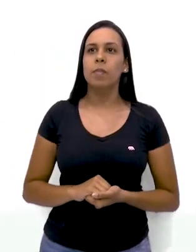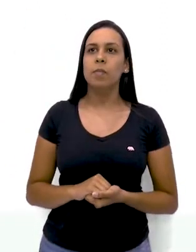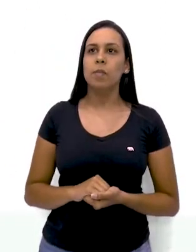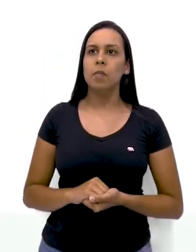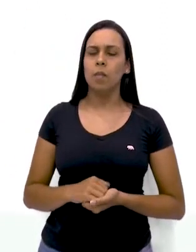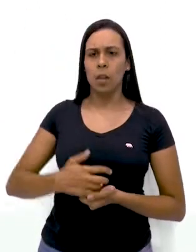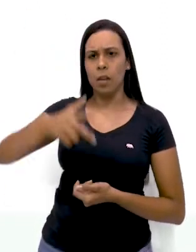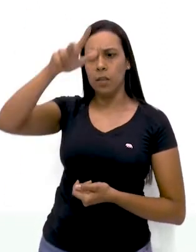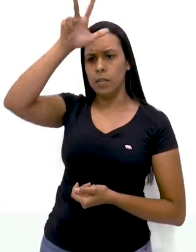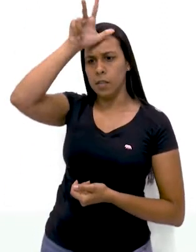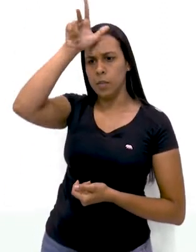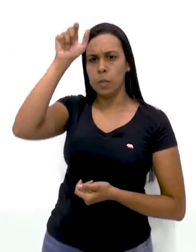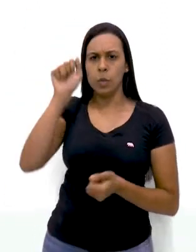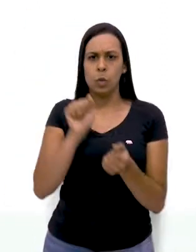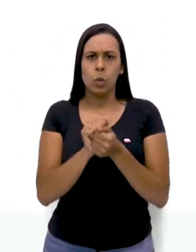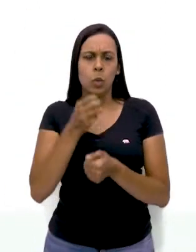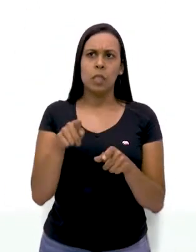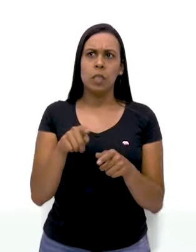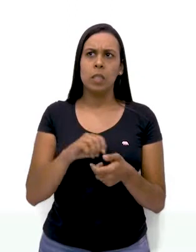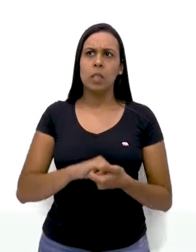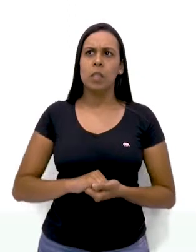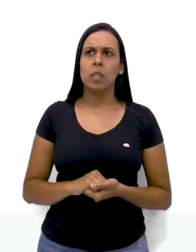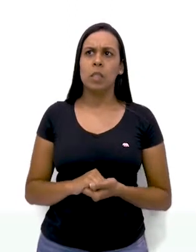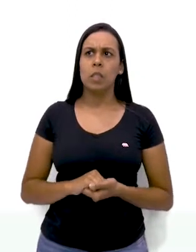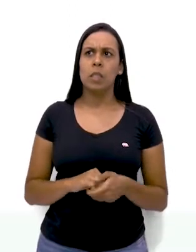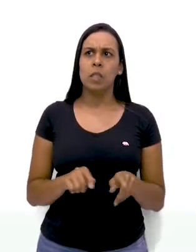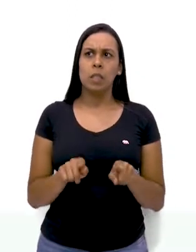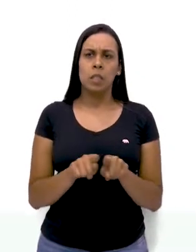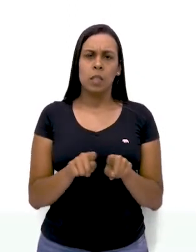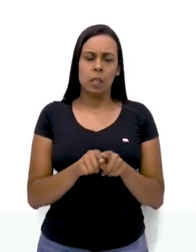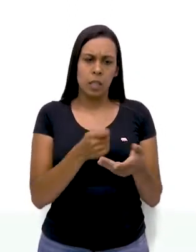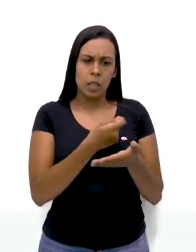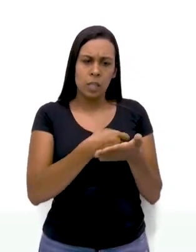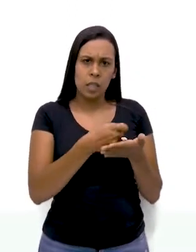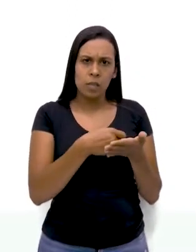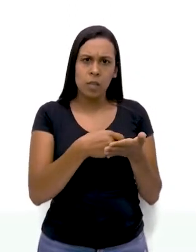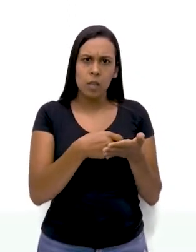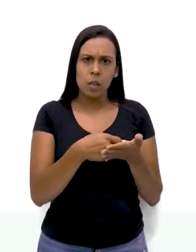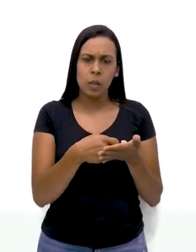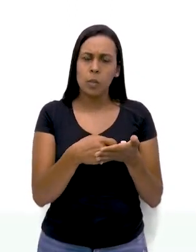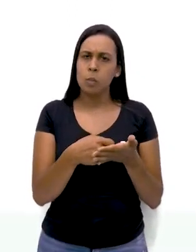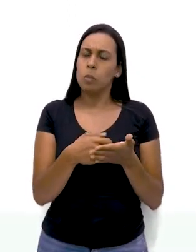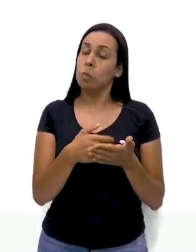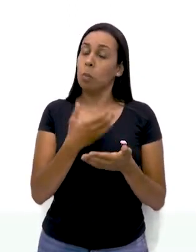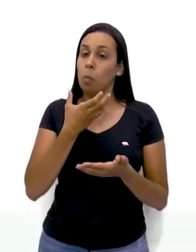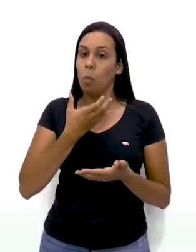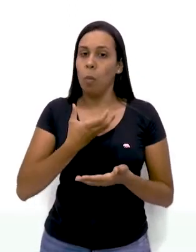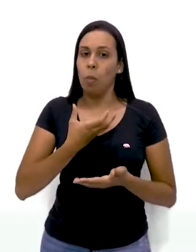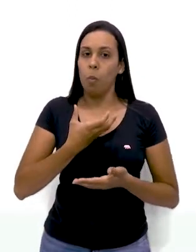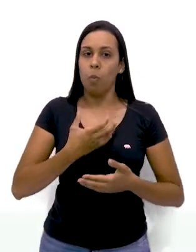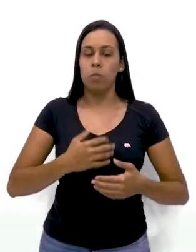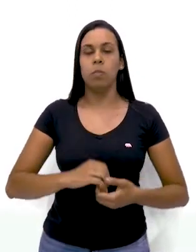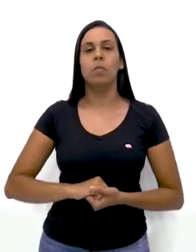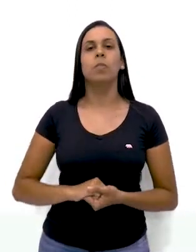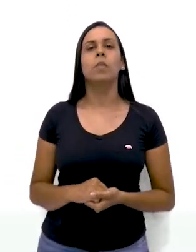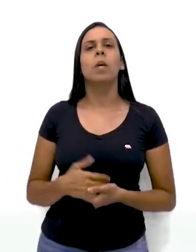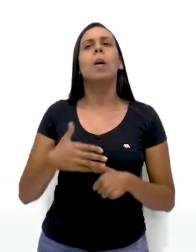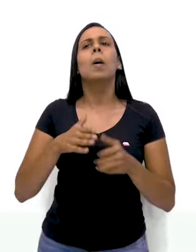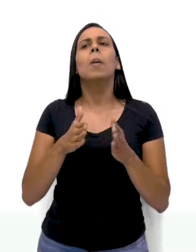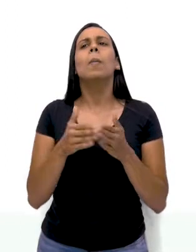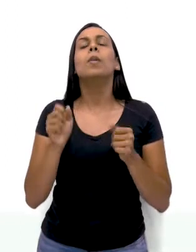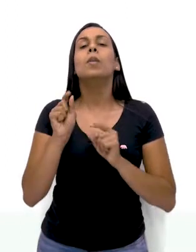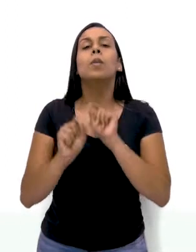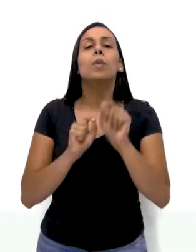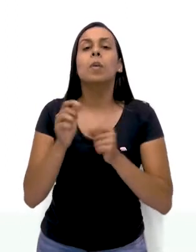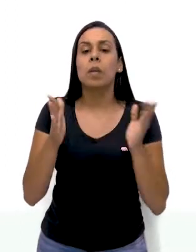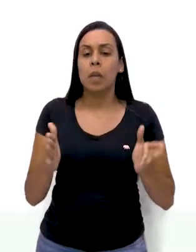Será que Cebolinha e Cascão também escreveram carta para o Papai Noel? O que eles pediram de